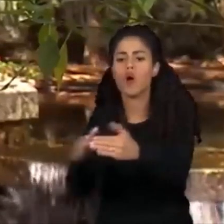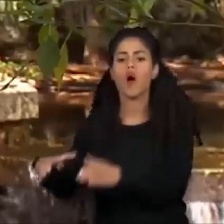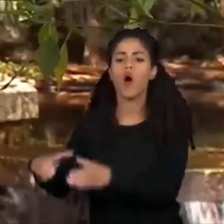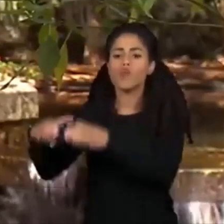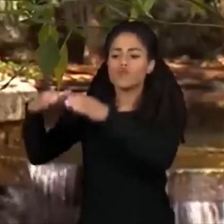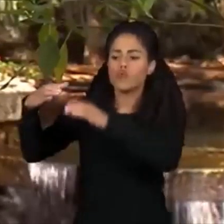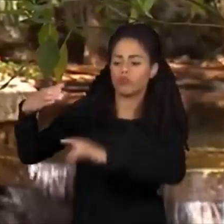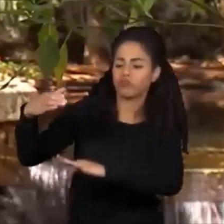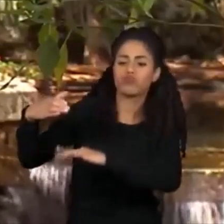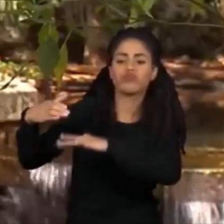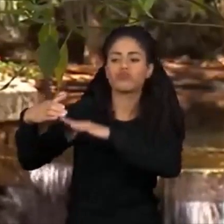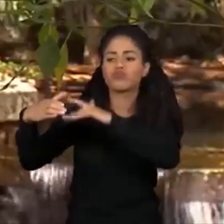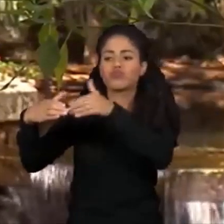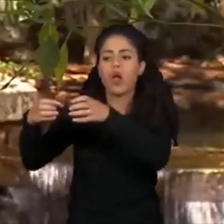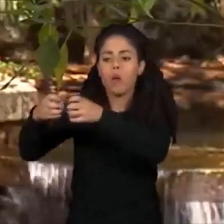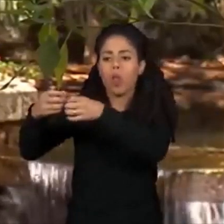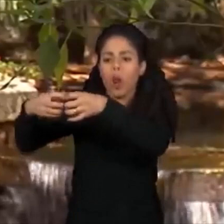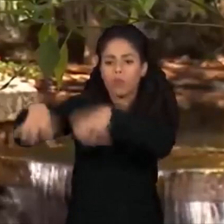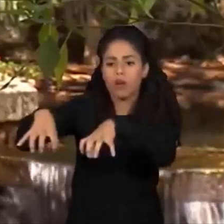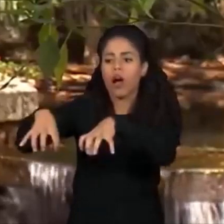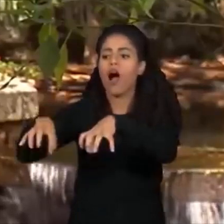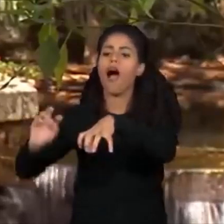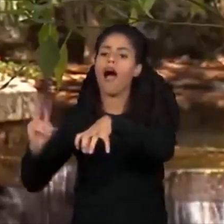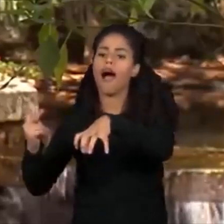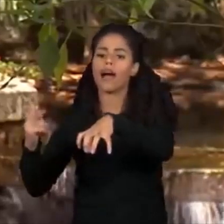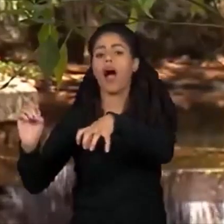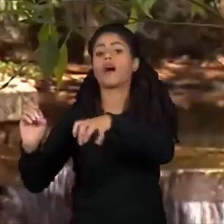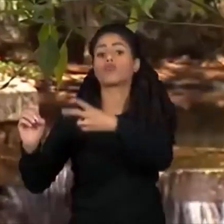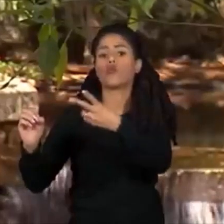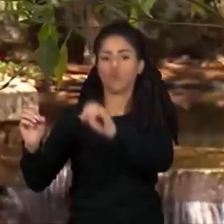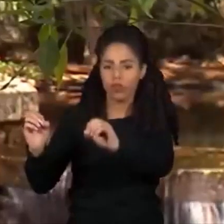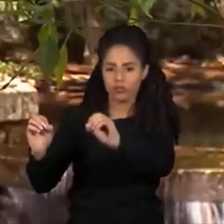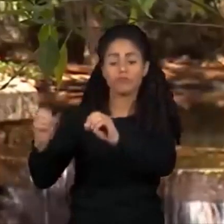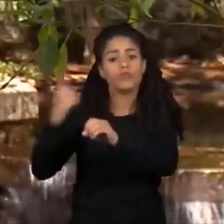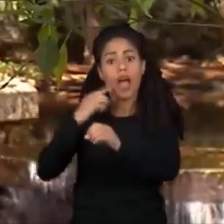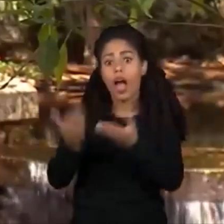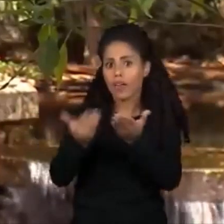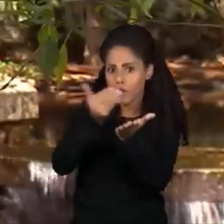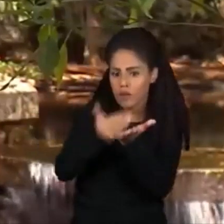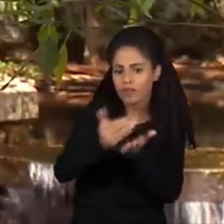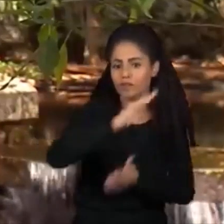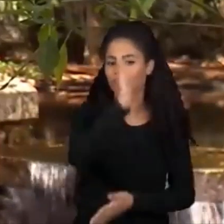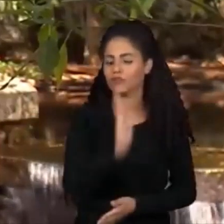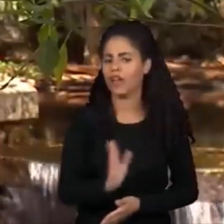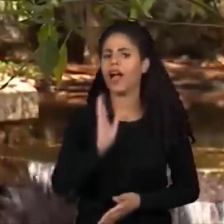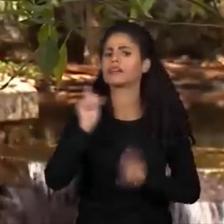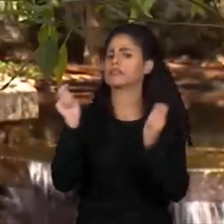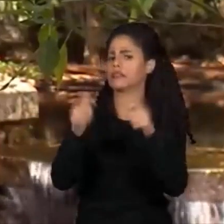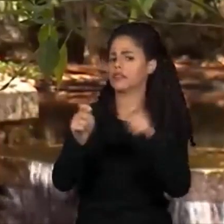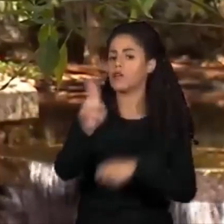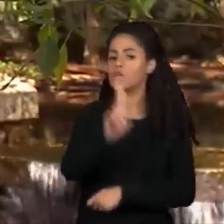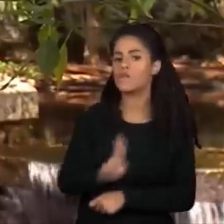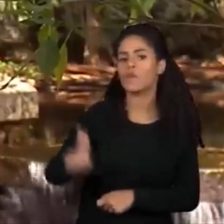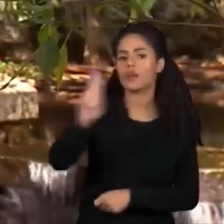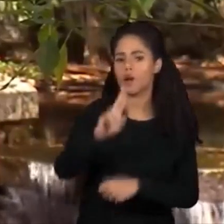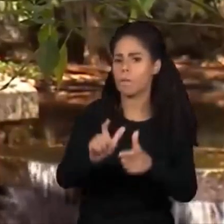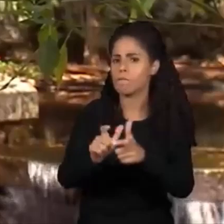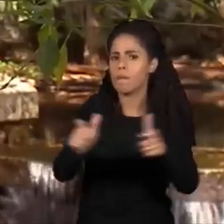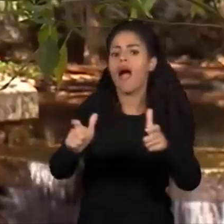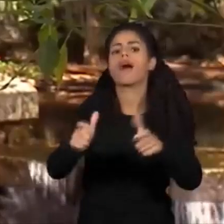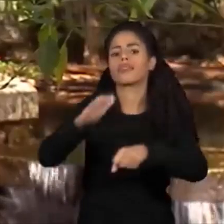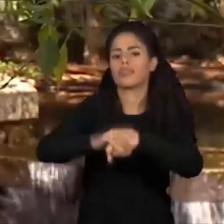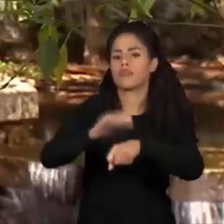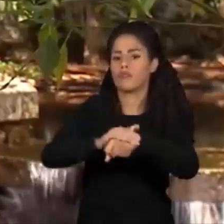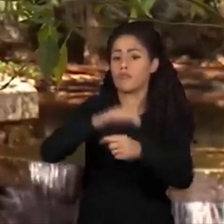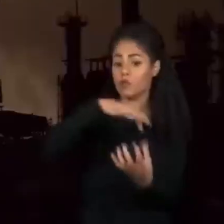eletrólise da água. O Brasil começa a dar os primeiros passos e tem potencial para ser um dos maiores produtores